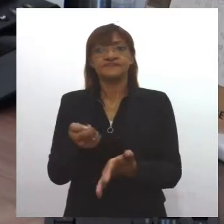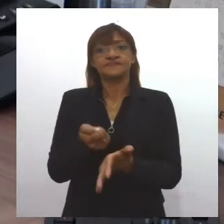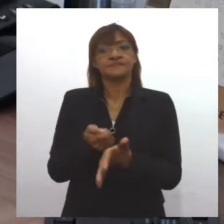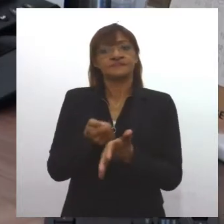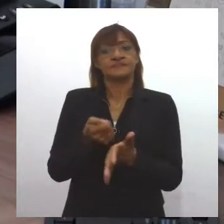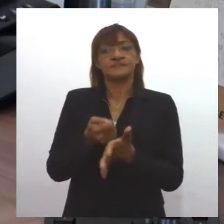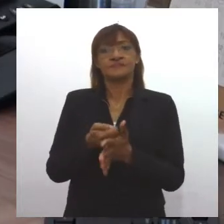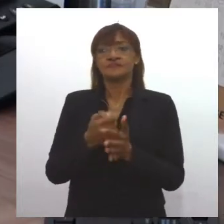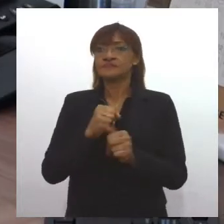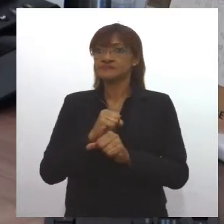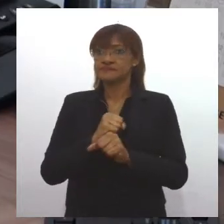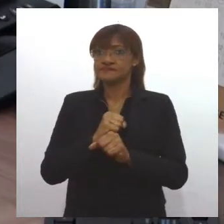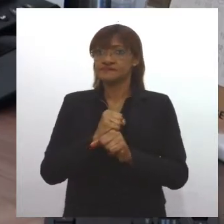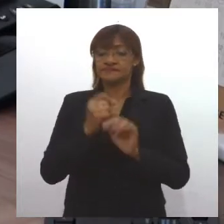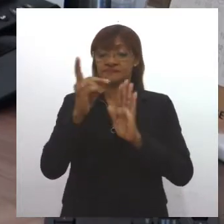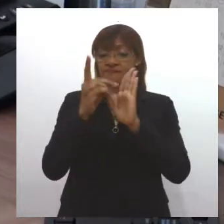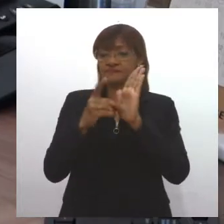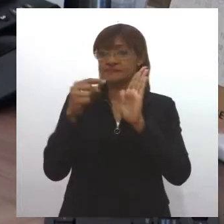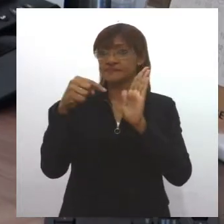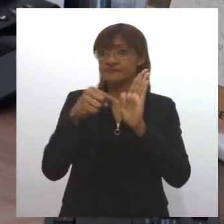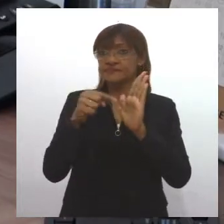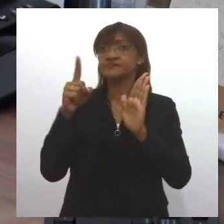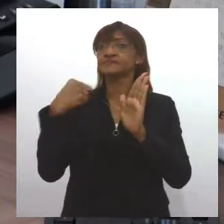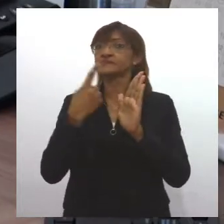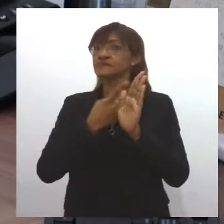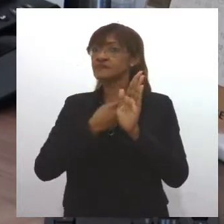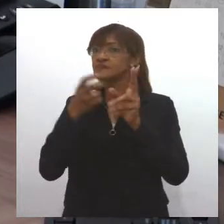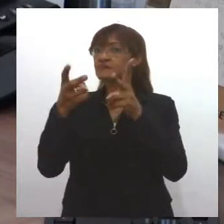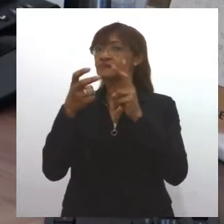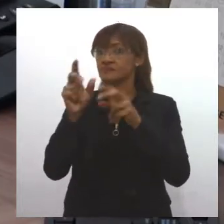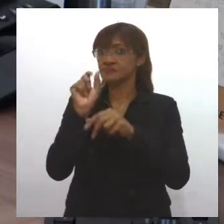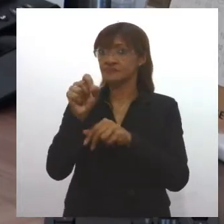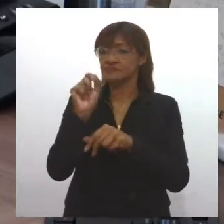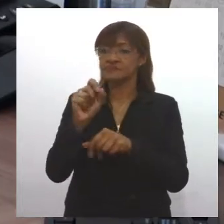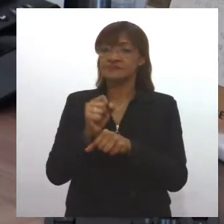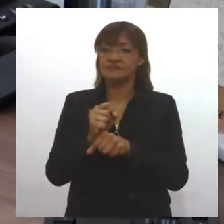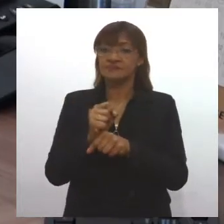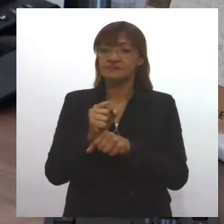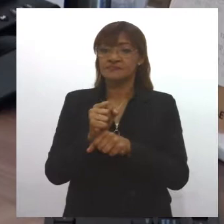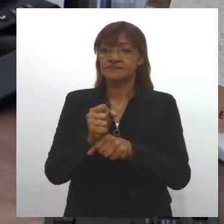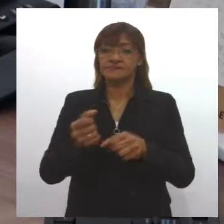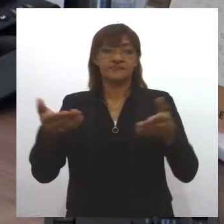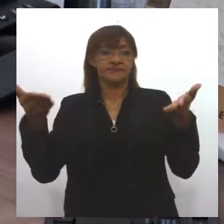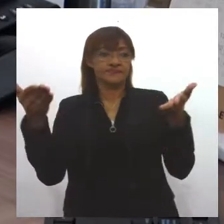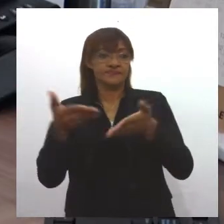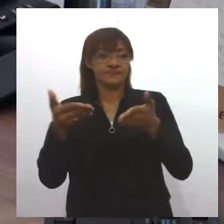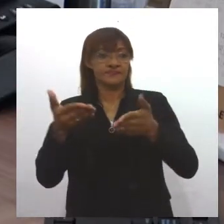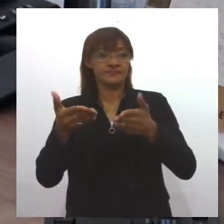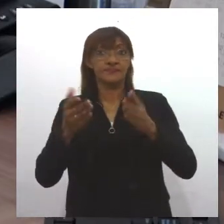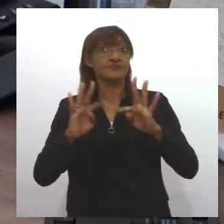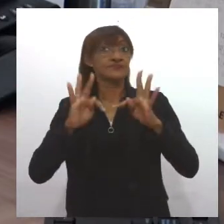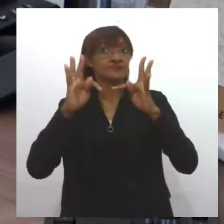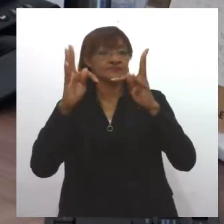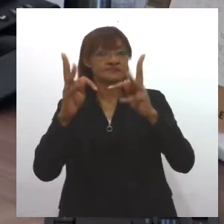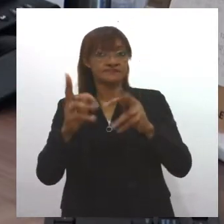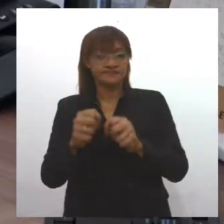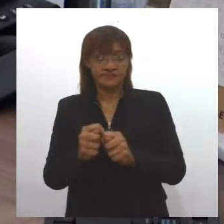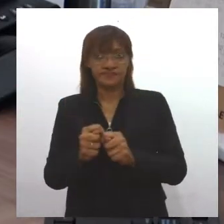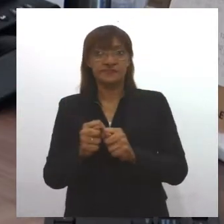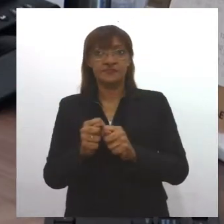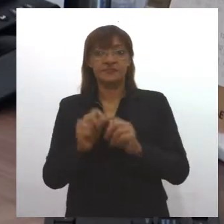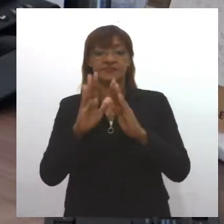nesse protocolo, nós iremos perceber que os protocolos que são usados nas escolas, o que foi obviamente